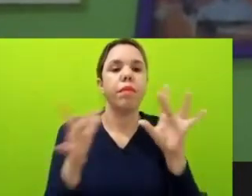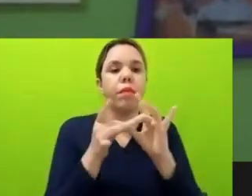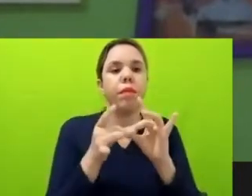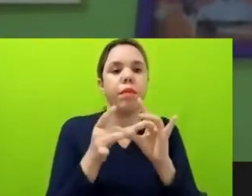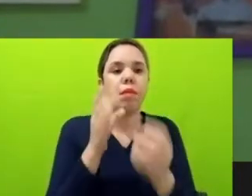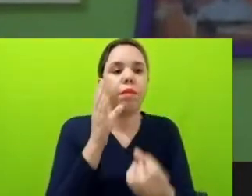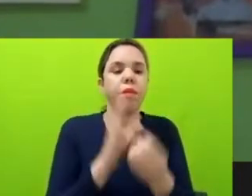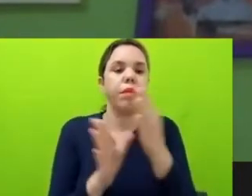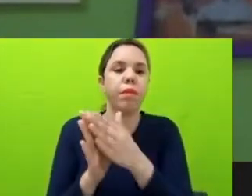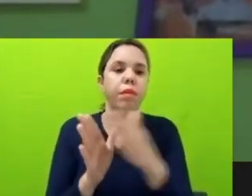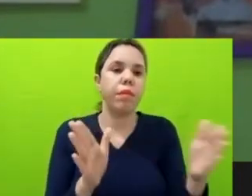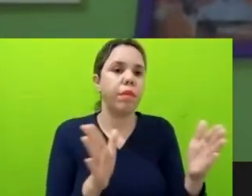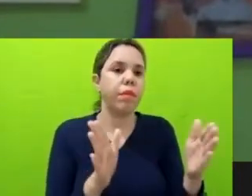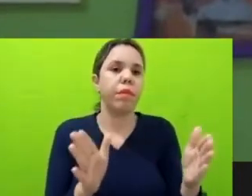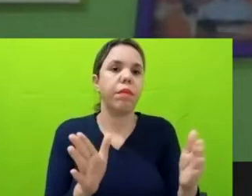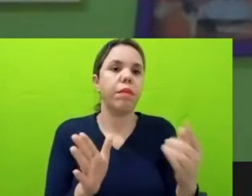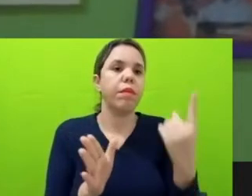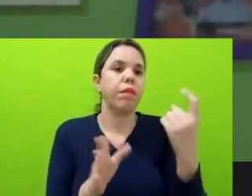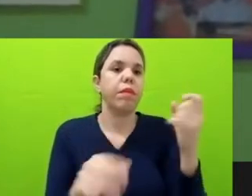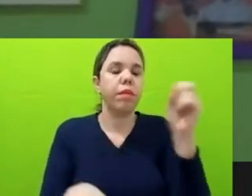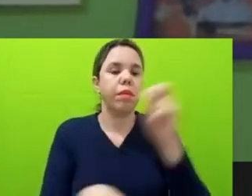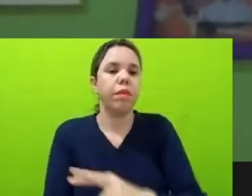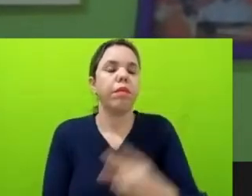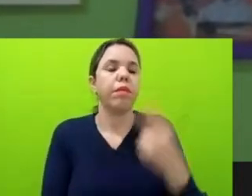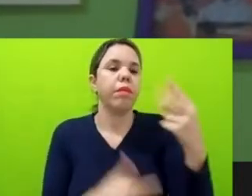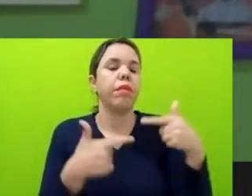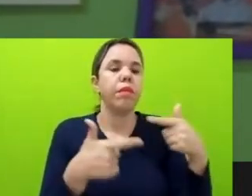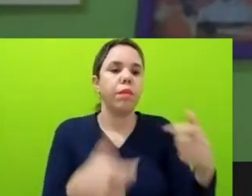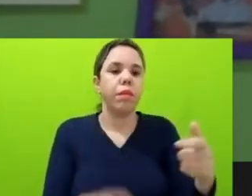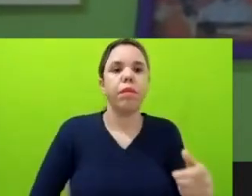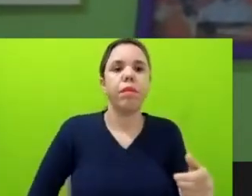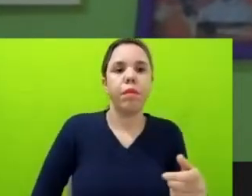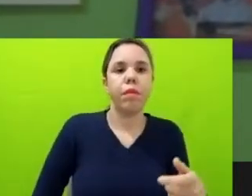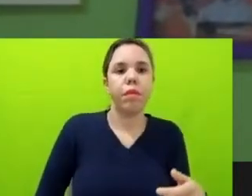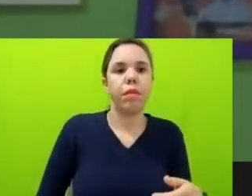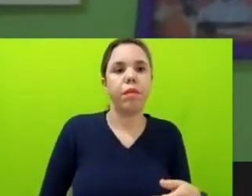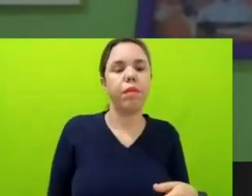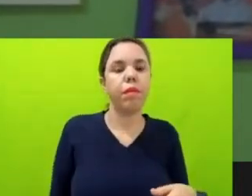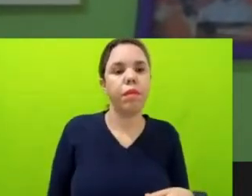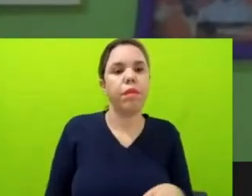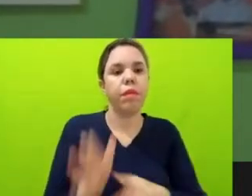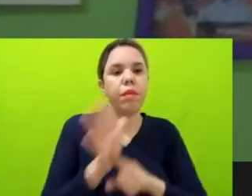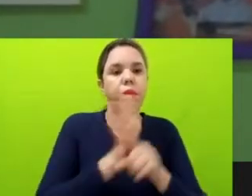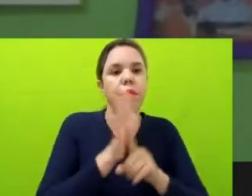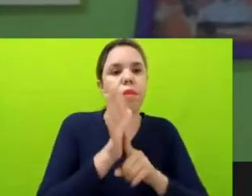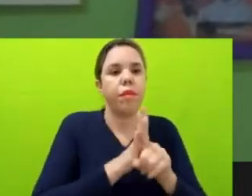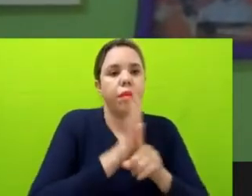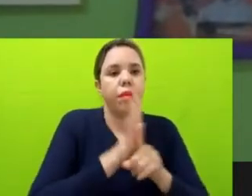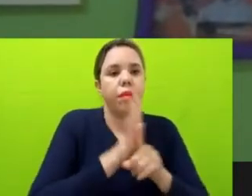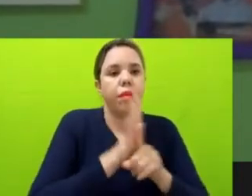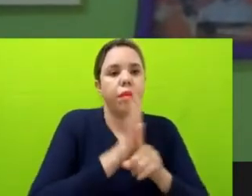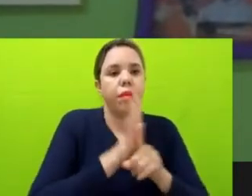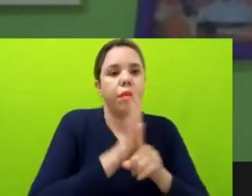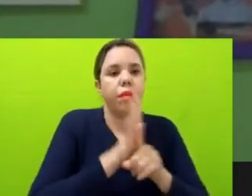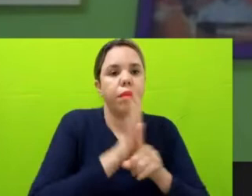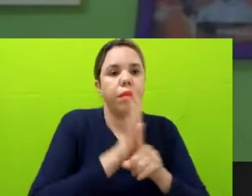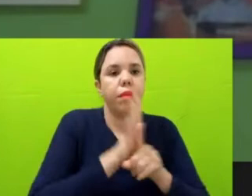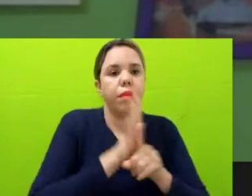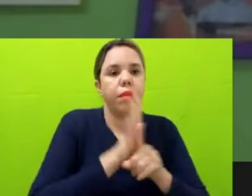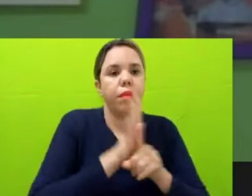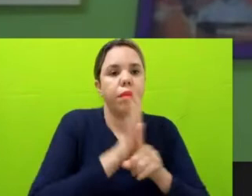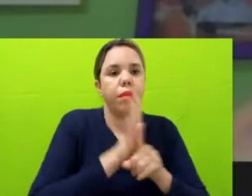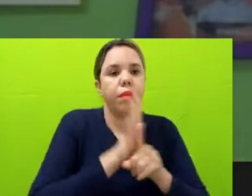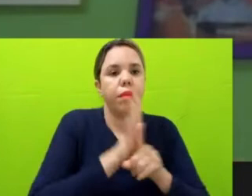E a gente começou a trabalhar para levantar os dados de feminicídio e os dados de violência doméstica, né, durante o período da pandemia,